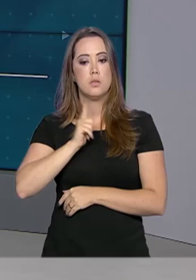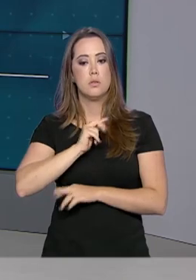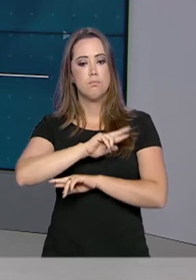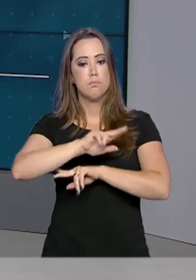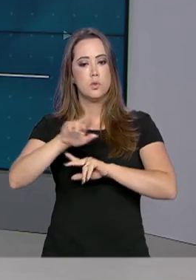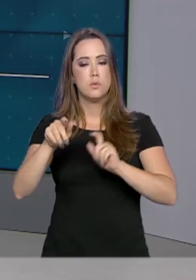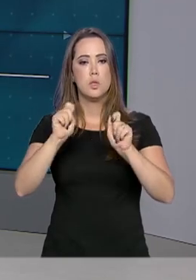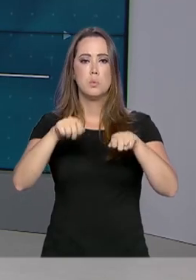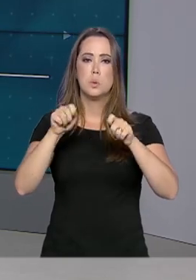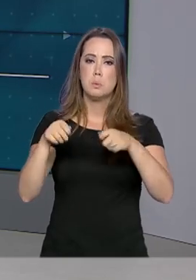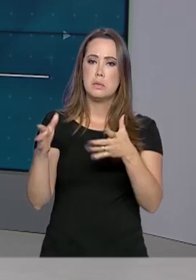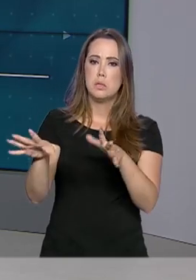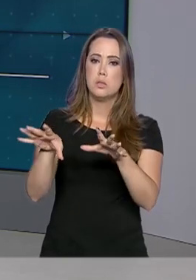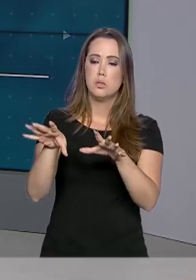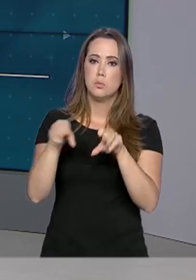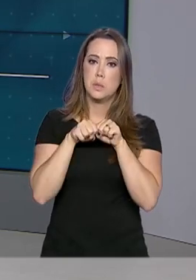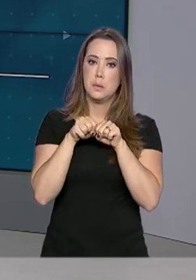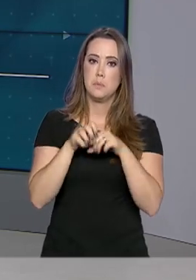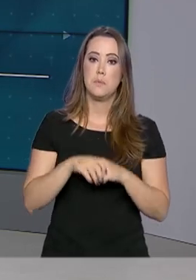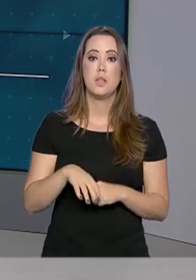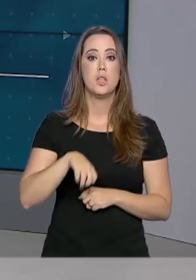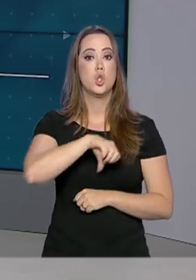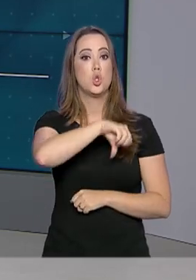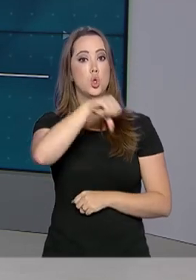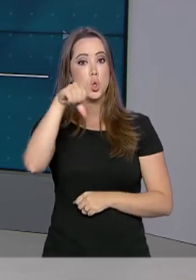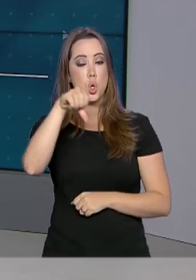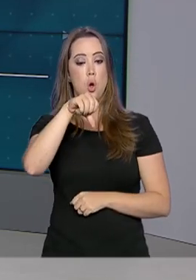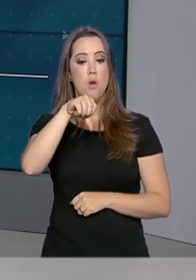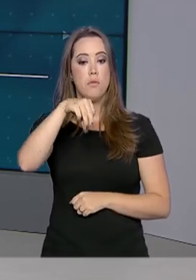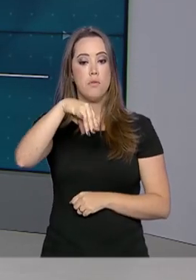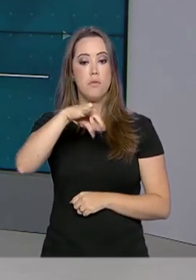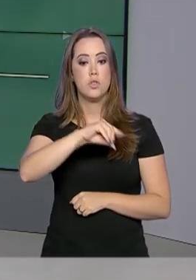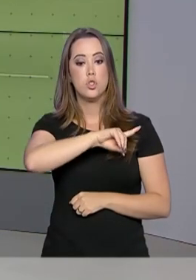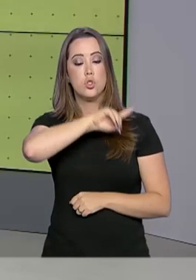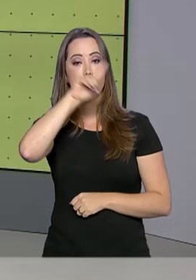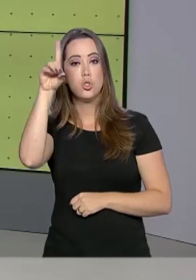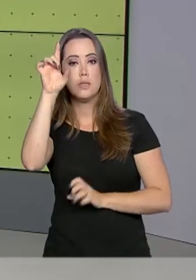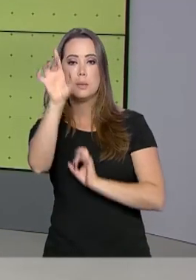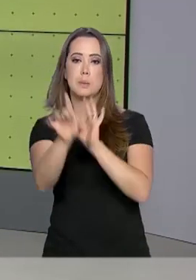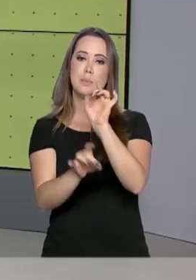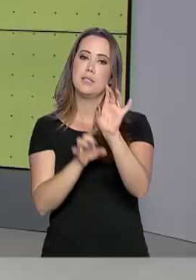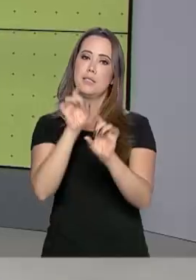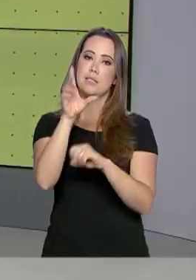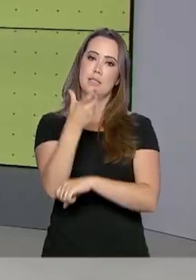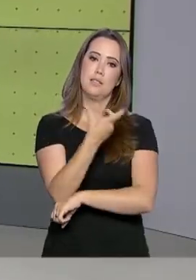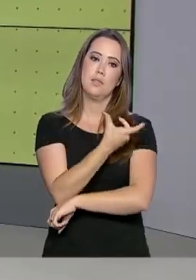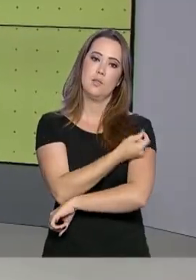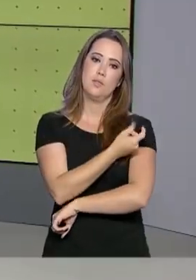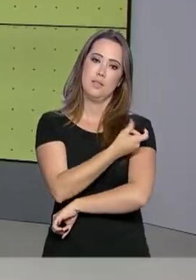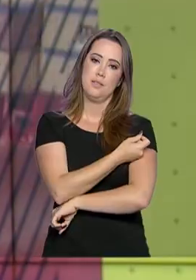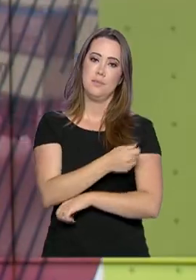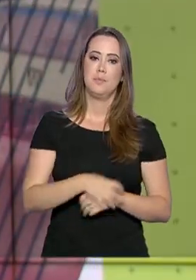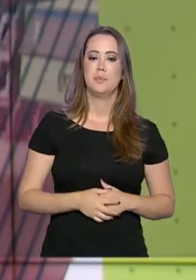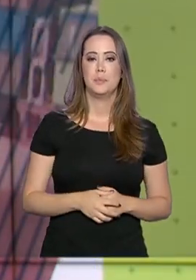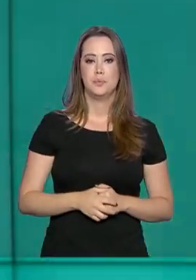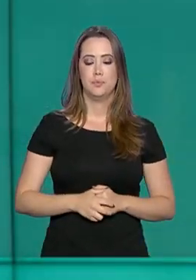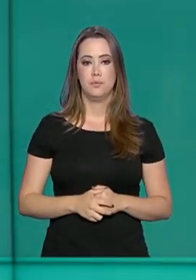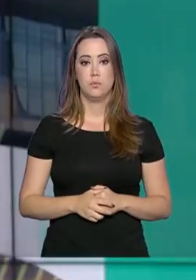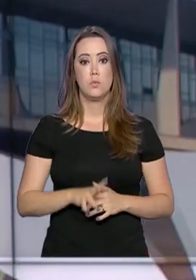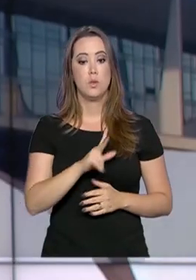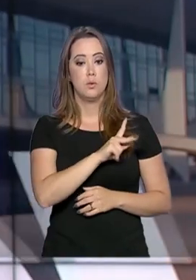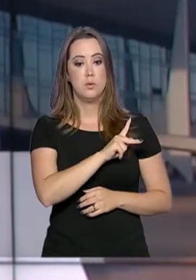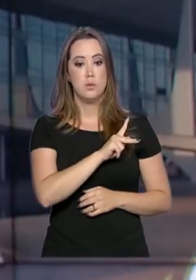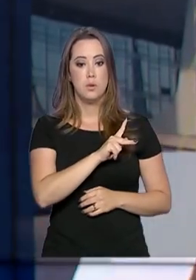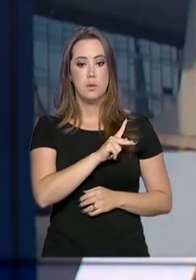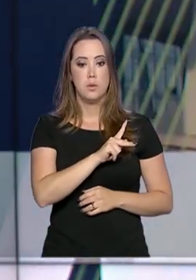Lembrando ainda que 9 de maio é também o dia D de vacinação contra a gripe. E o